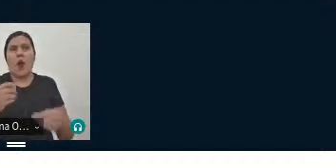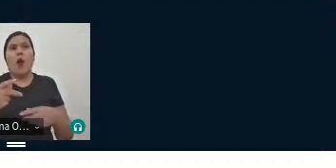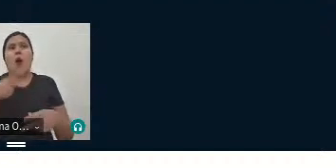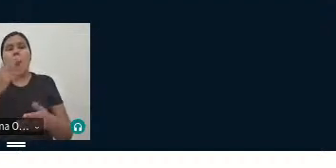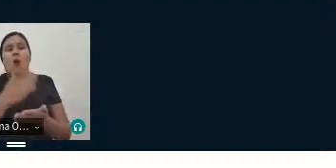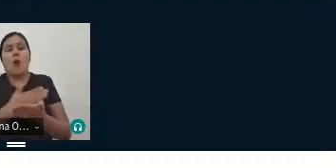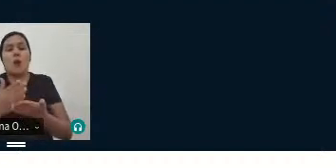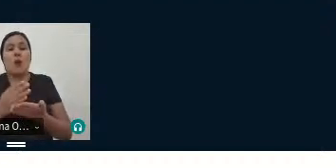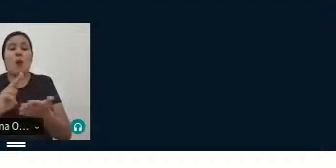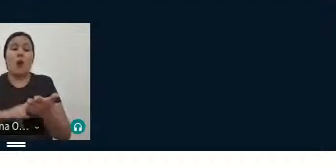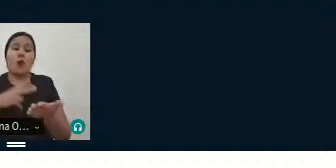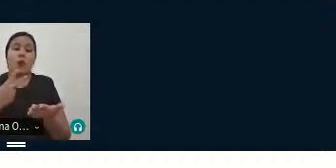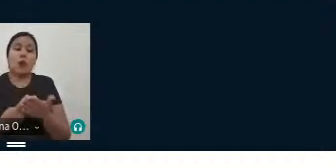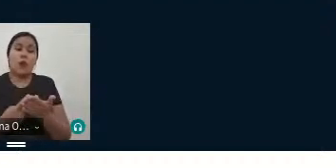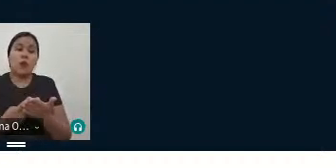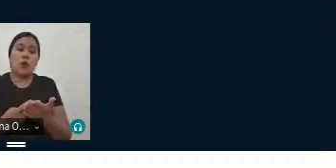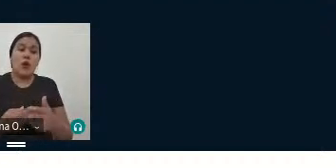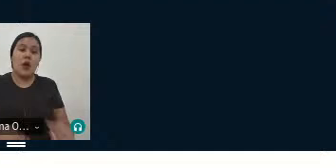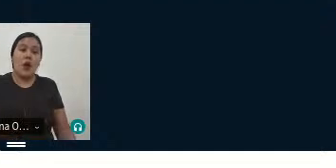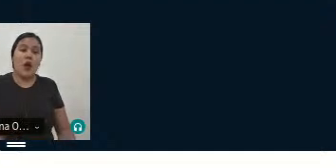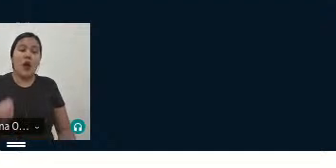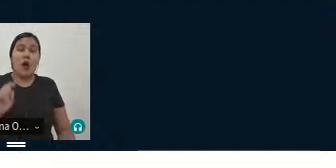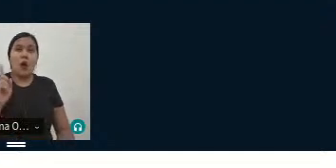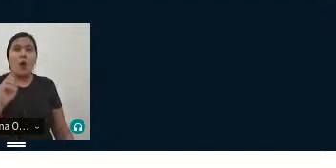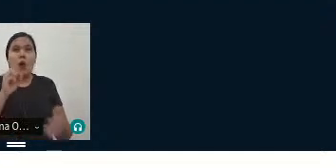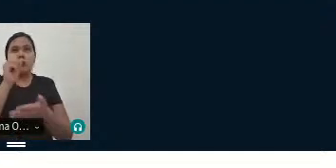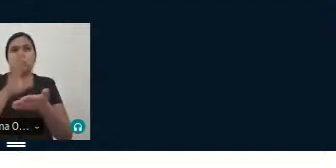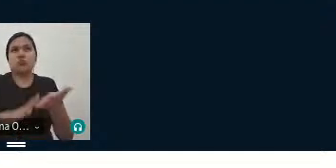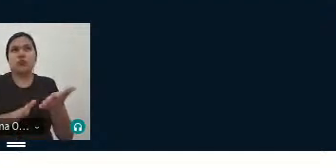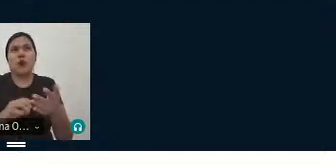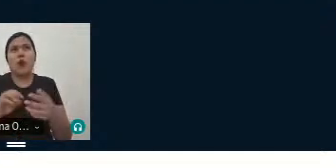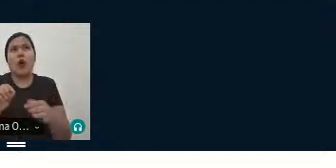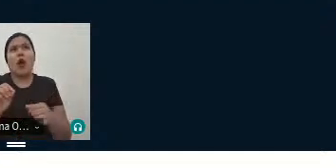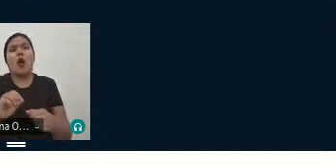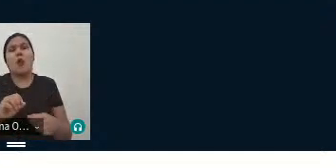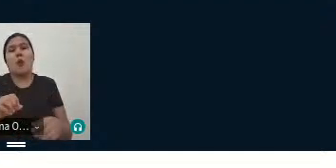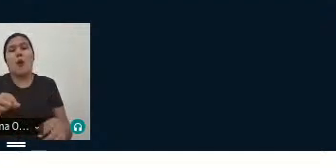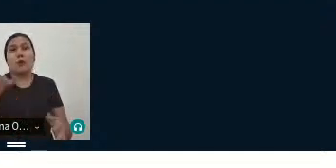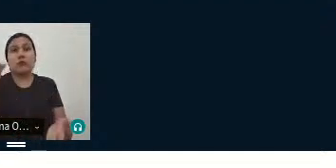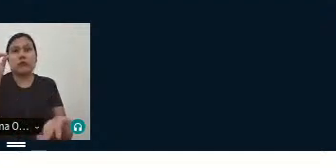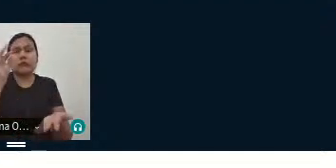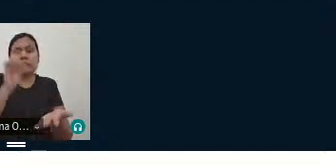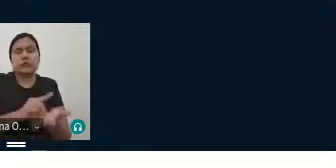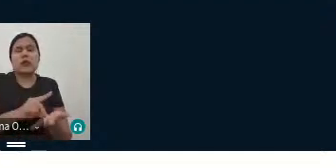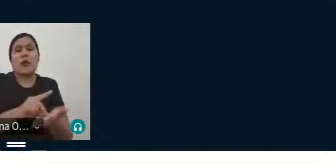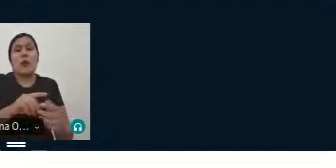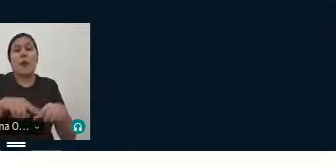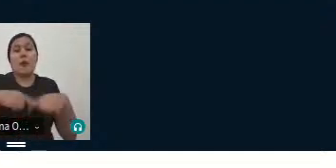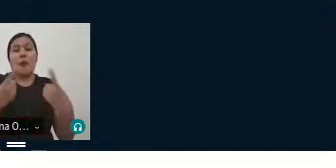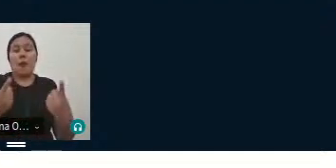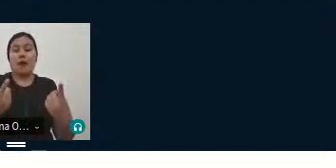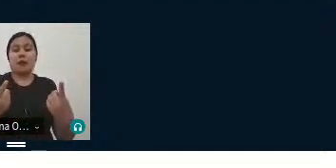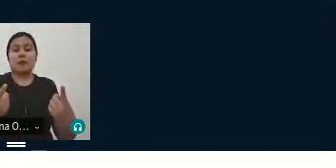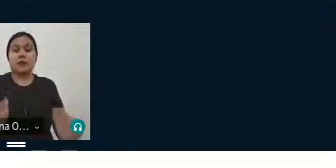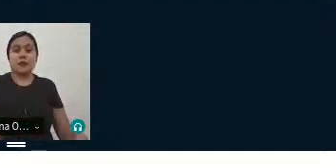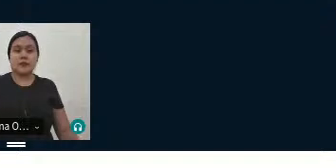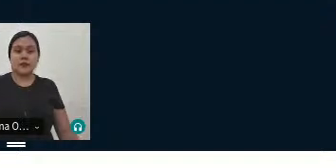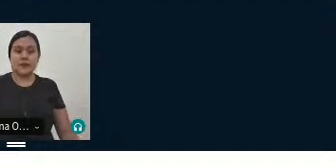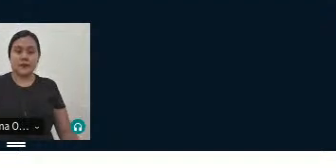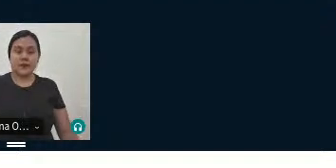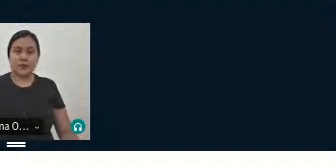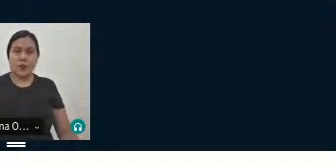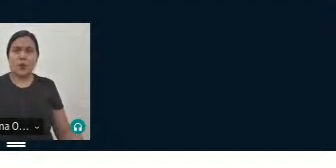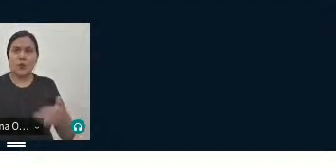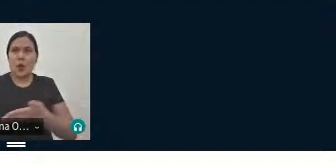não é uma, não é uma atividade, não é uma tarefa definitiva, mas com certeza a sua